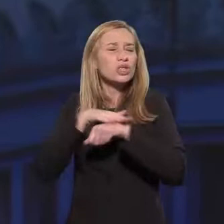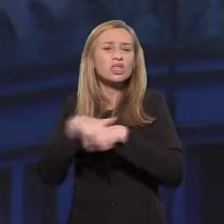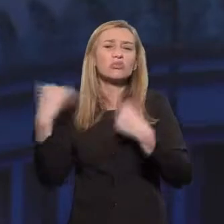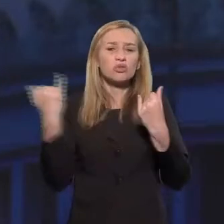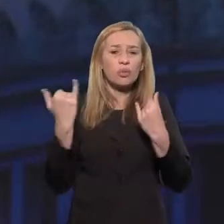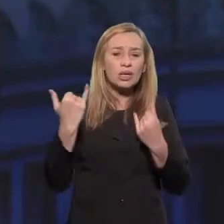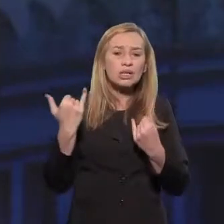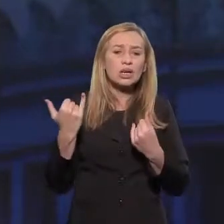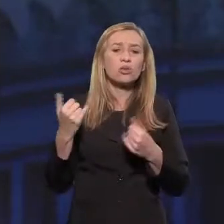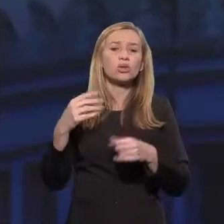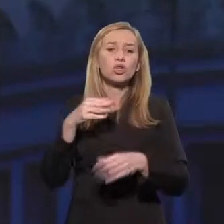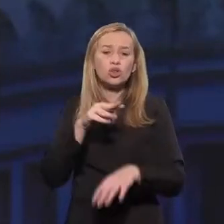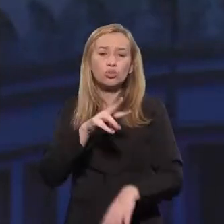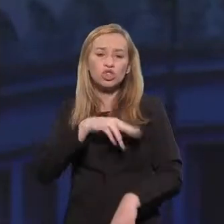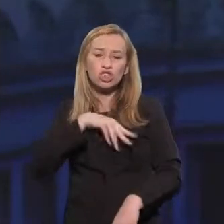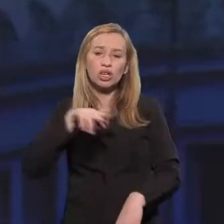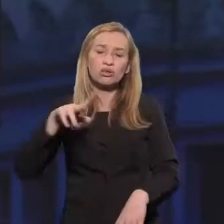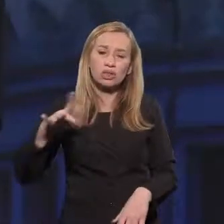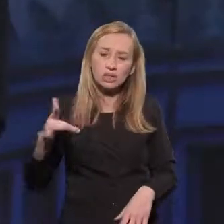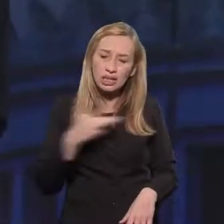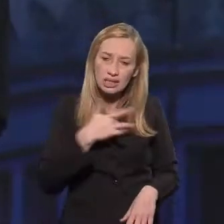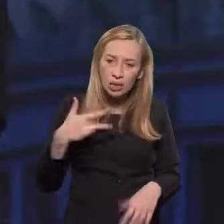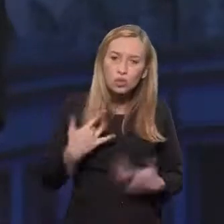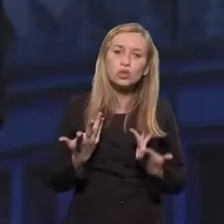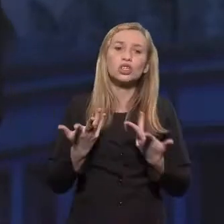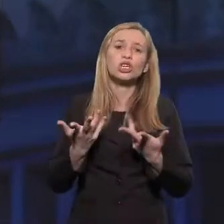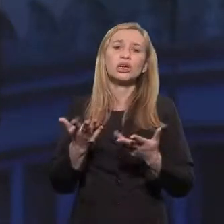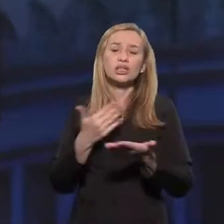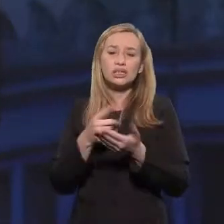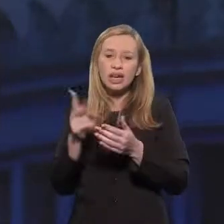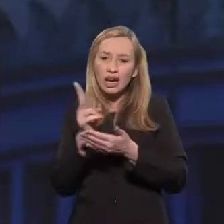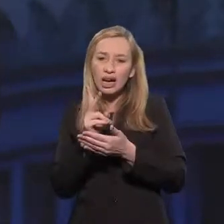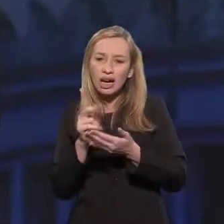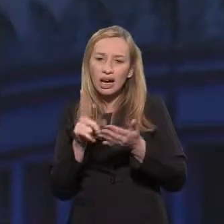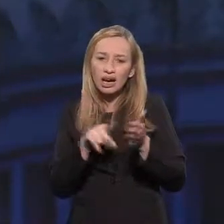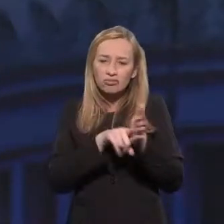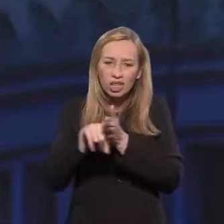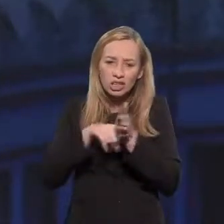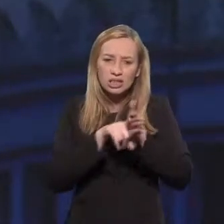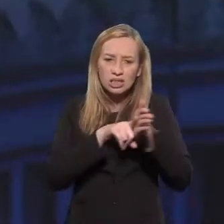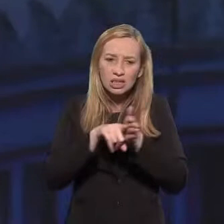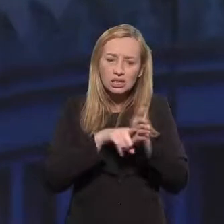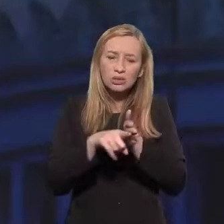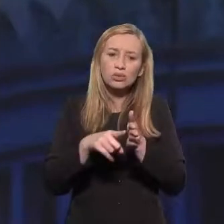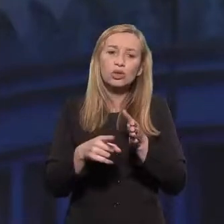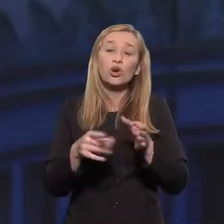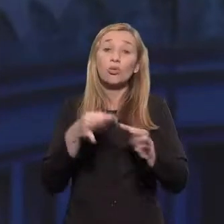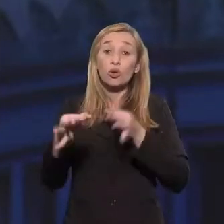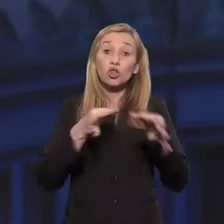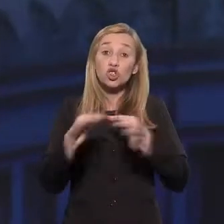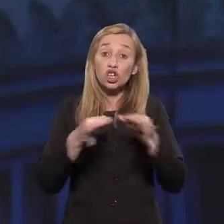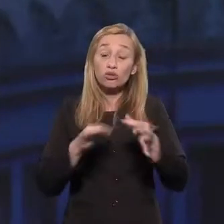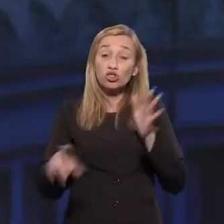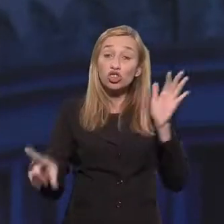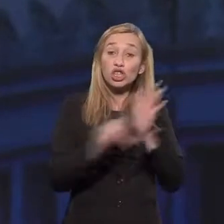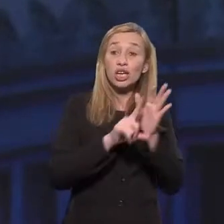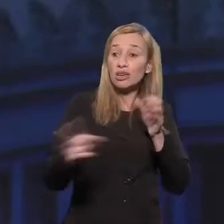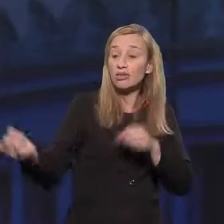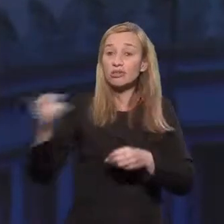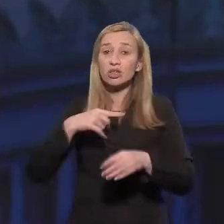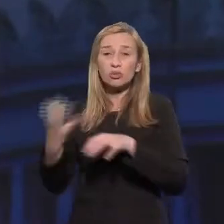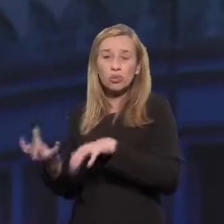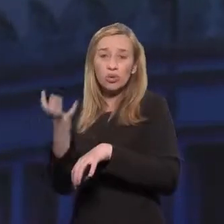A gente conseguiu uma informação que o Ministério da Saúde está analisando o envio de um projeto de lei ao Congresso